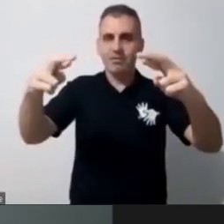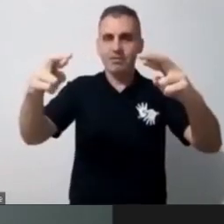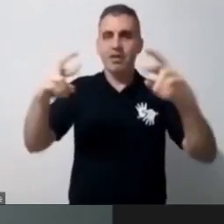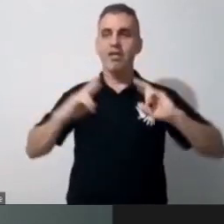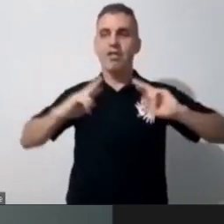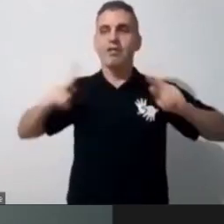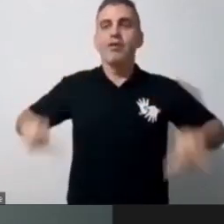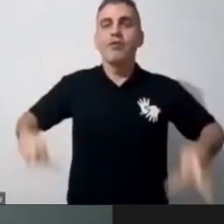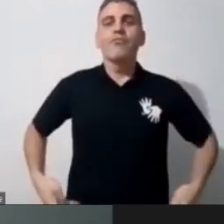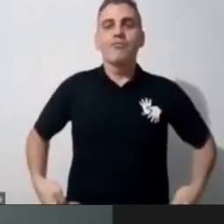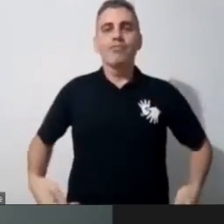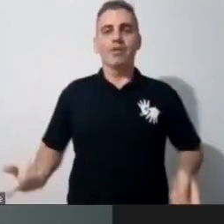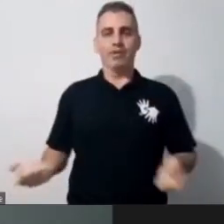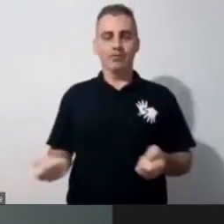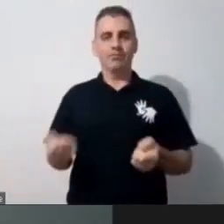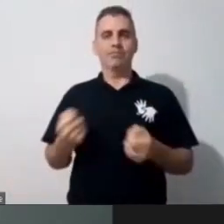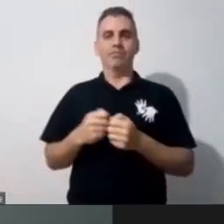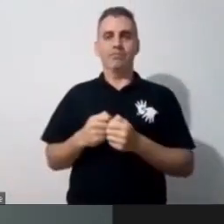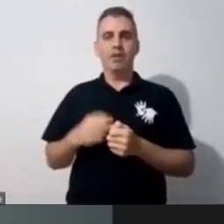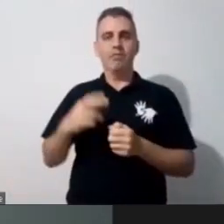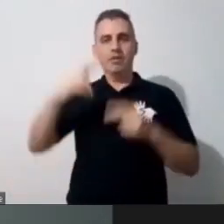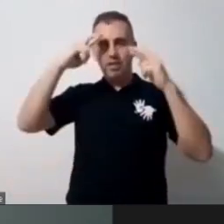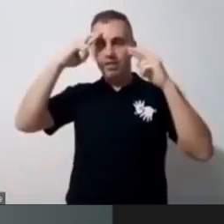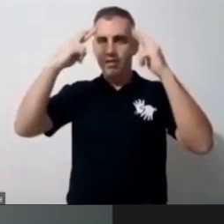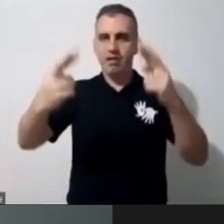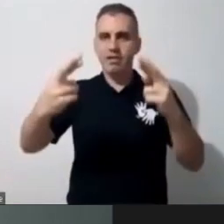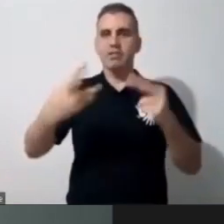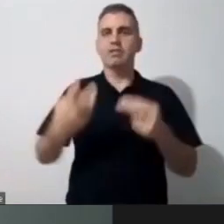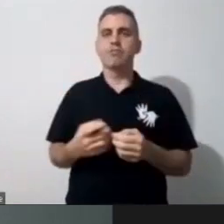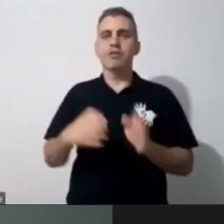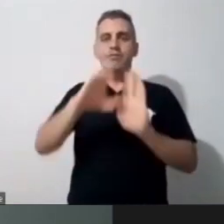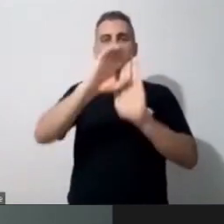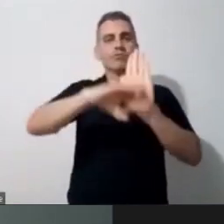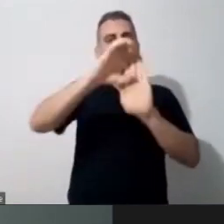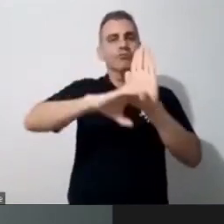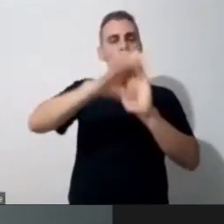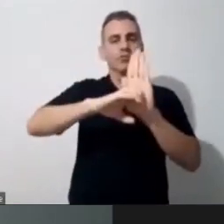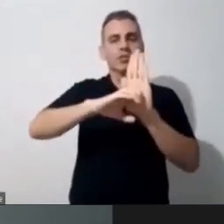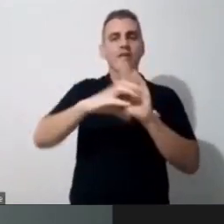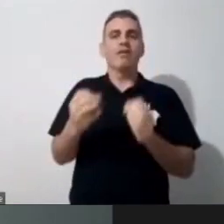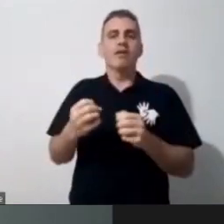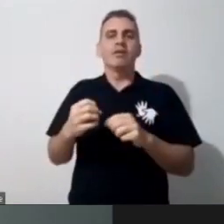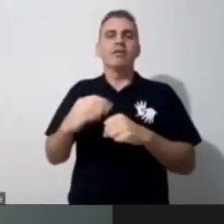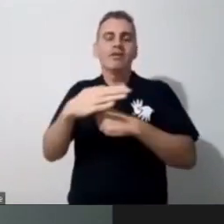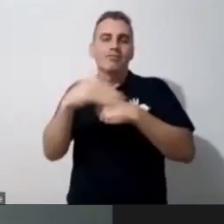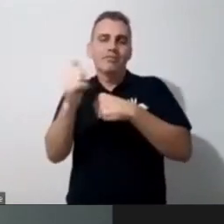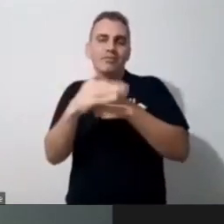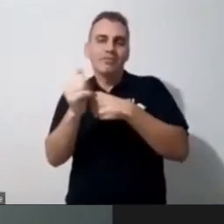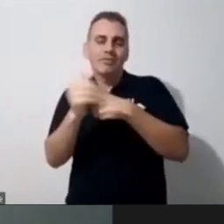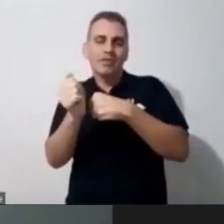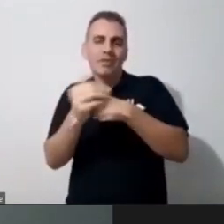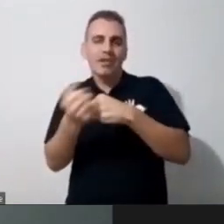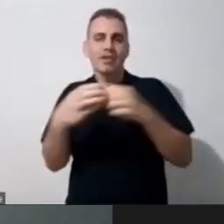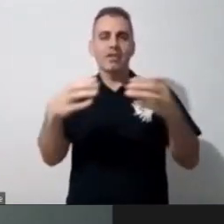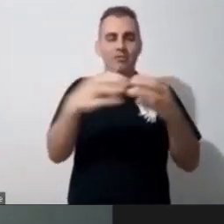mais importante de qualquer respeito, de qualquer currículo, é o respeito, é o afeto, aquela turma toda que a gente é